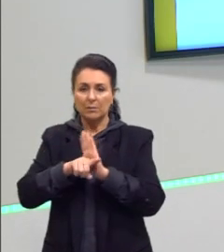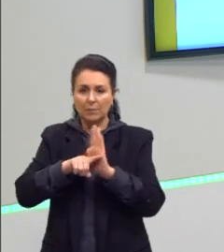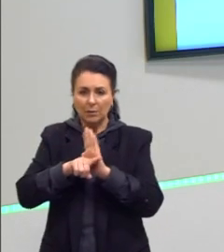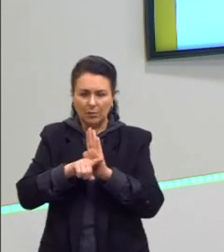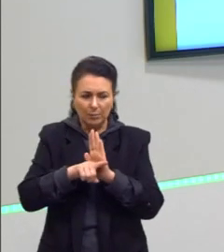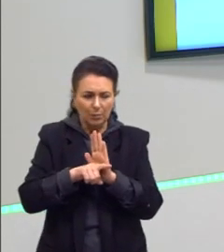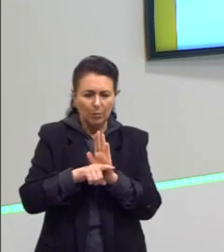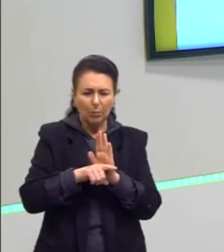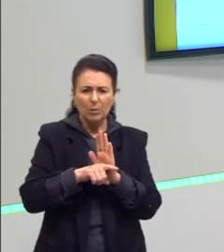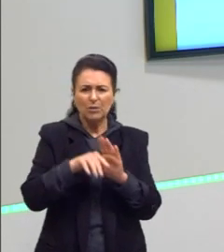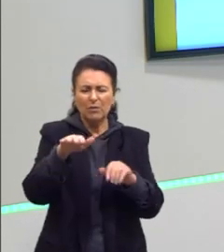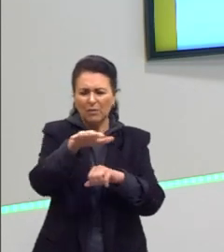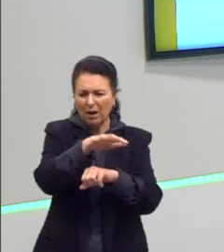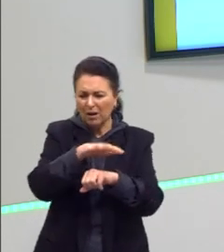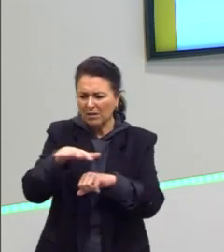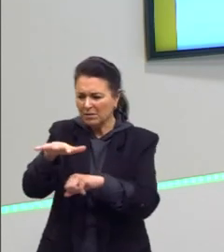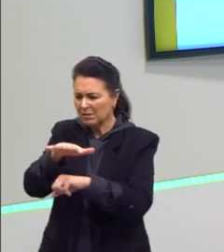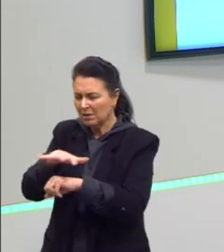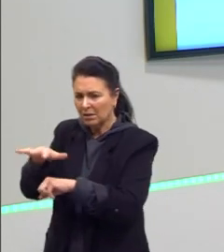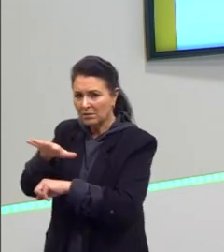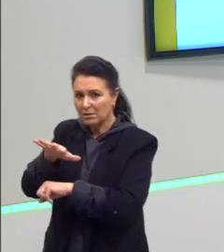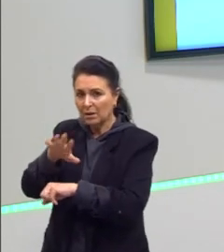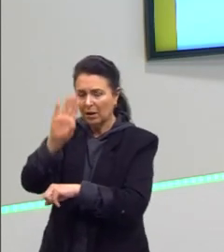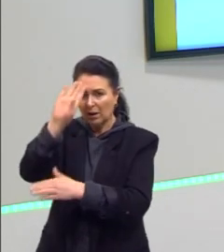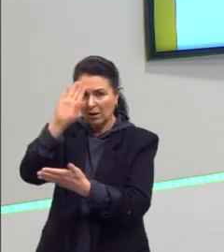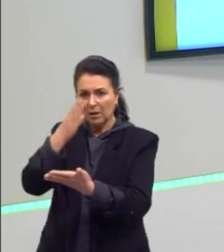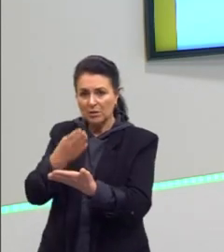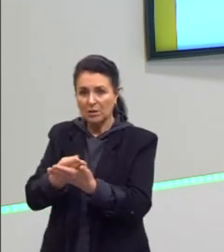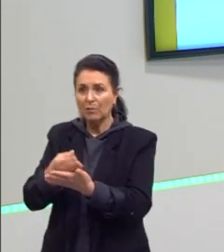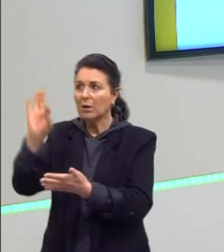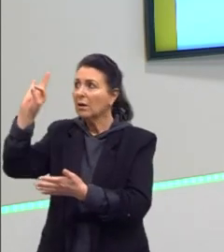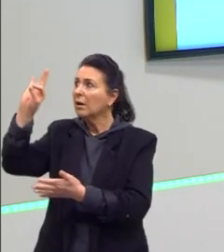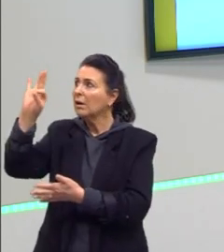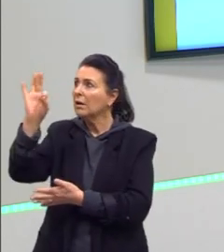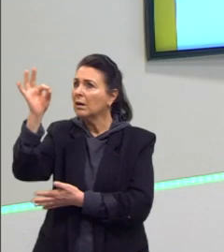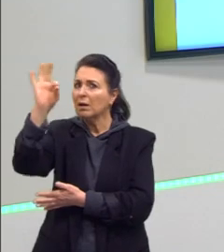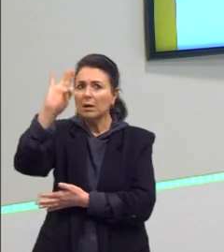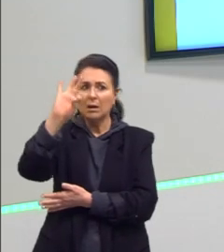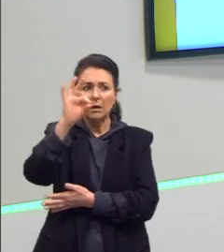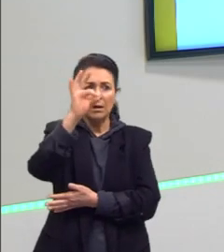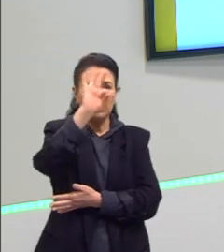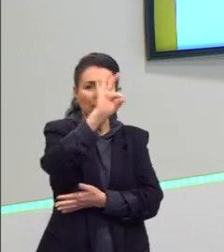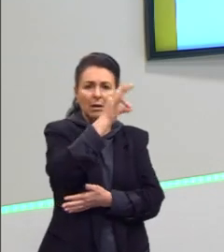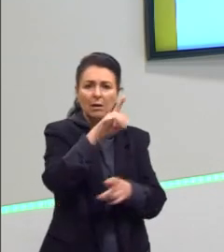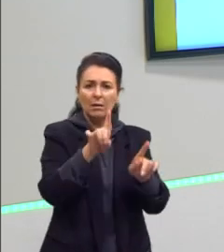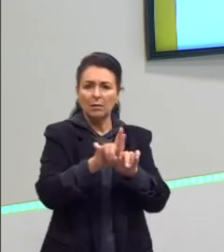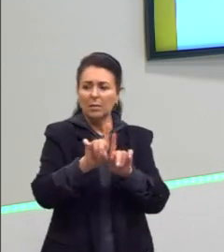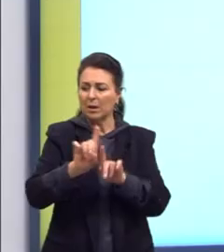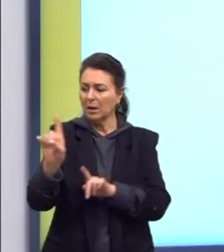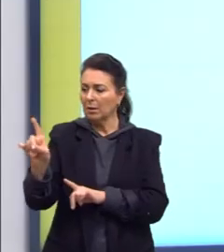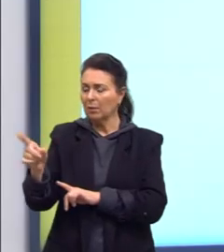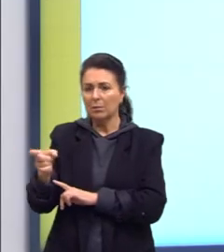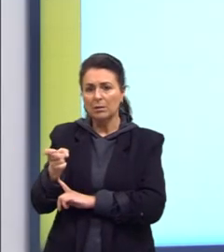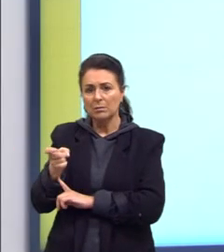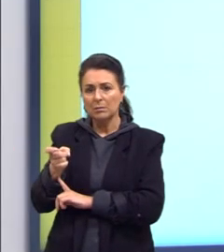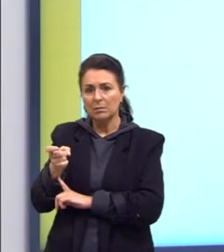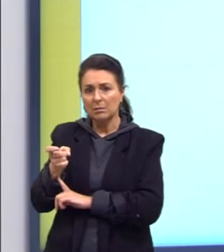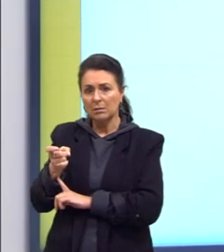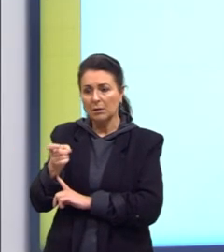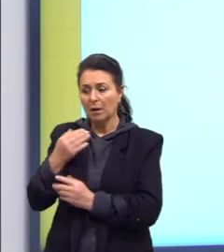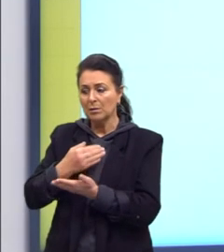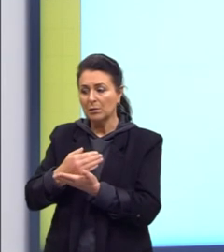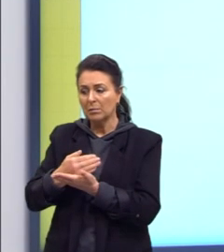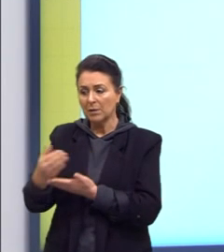saber acreditavam, por exemplo, que as moscas eram originadas da matéria bruta do lixo. Então,